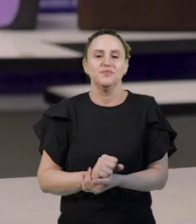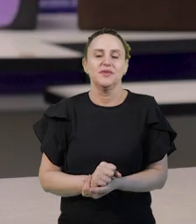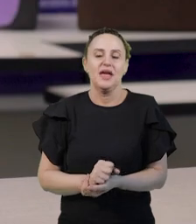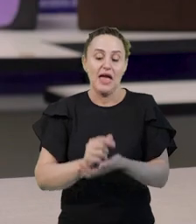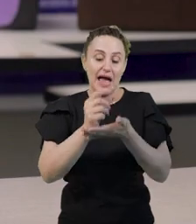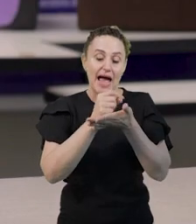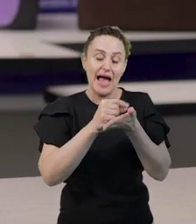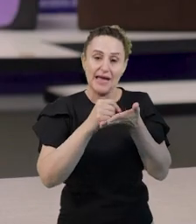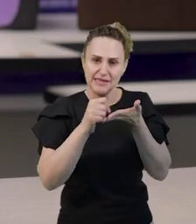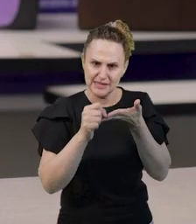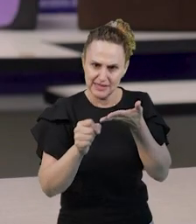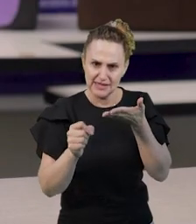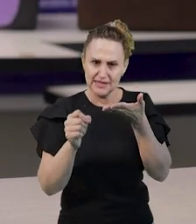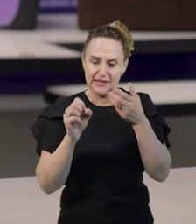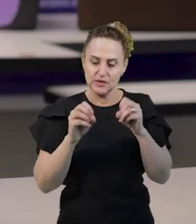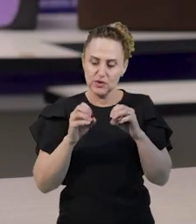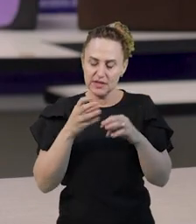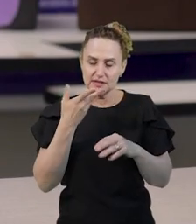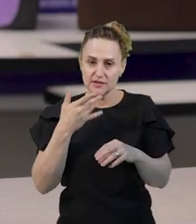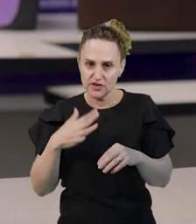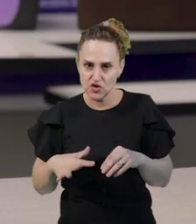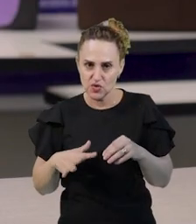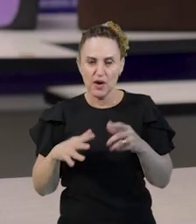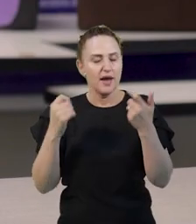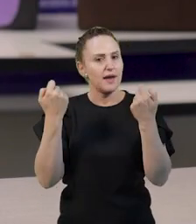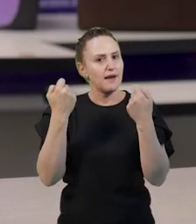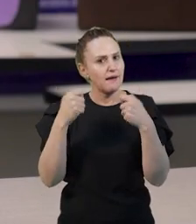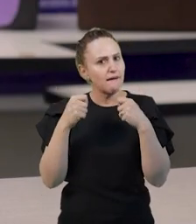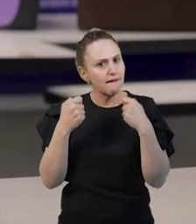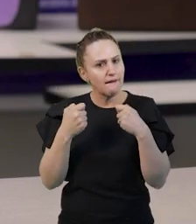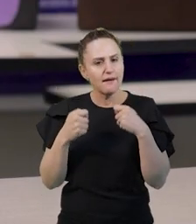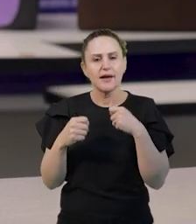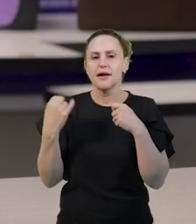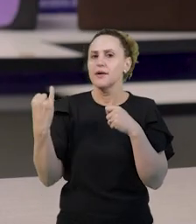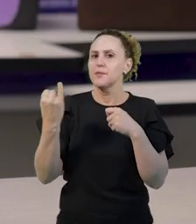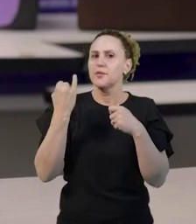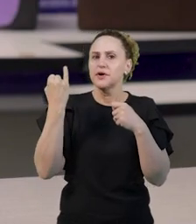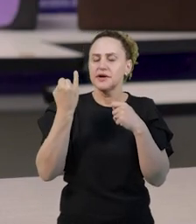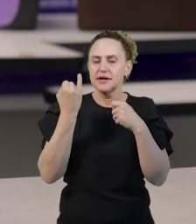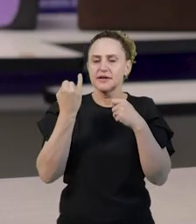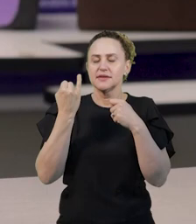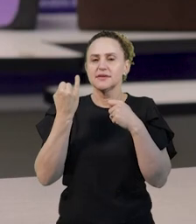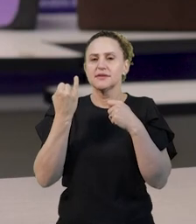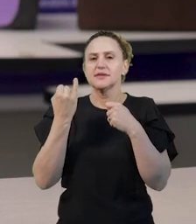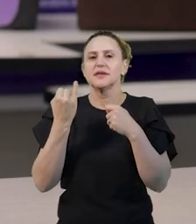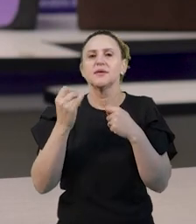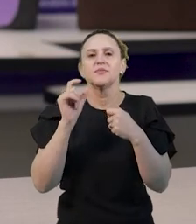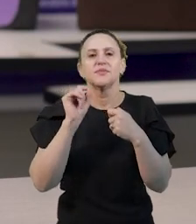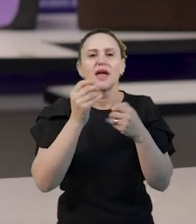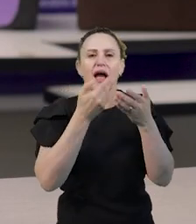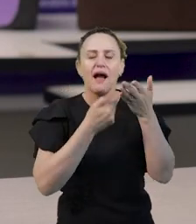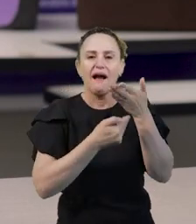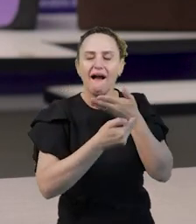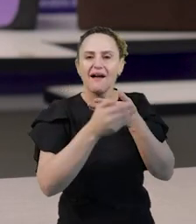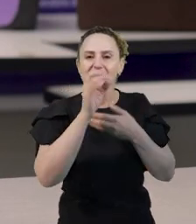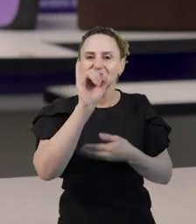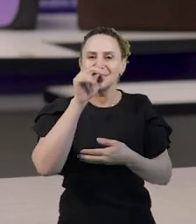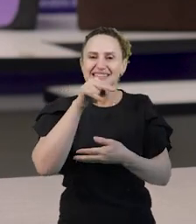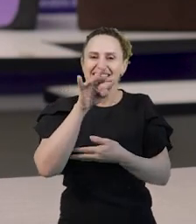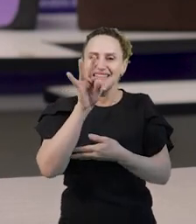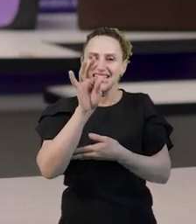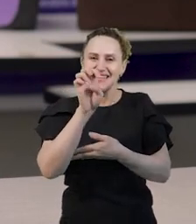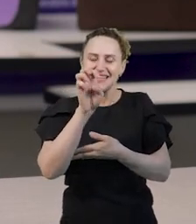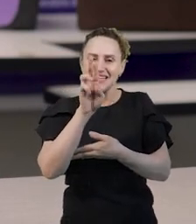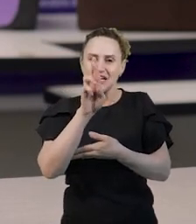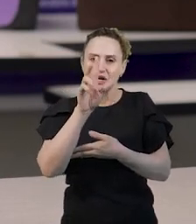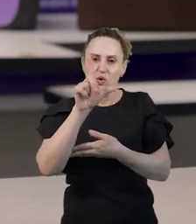escrita na educação infantil torna-se necessária no contexto das interlocuções, quando se praticam espaços em que a